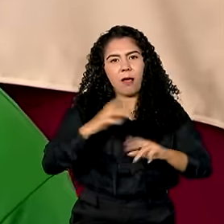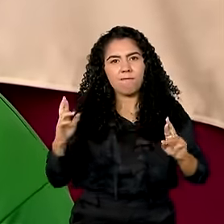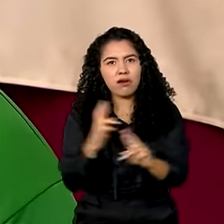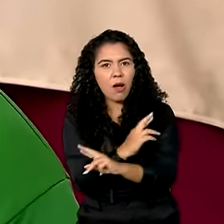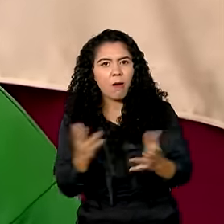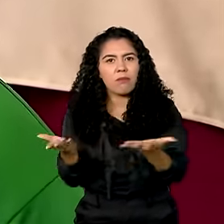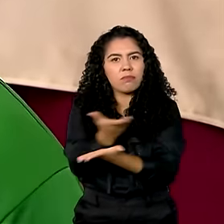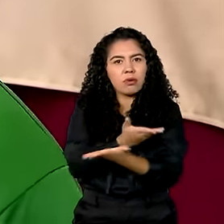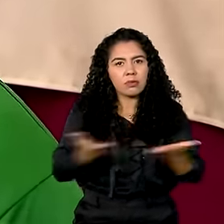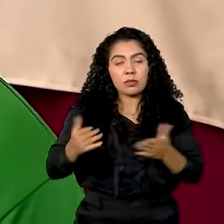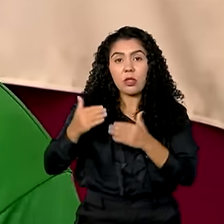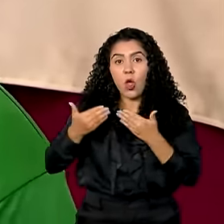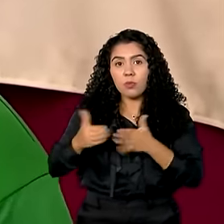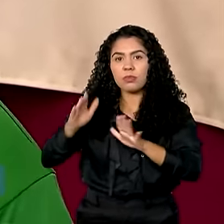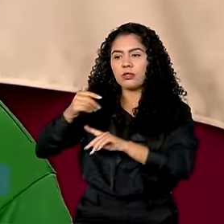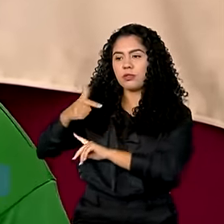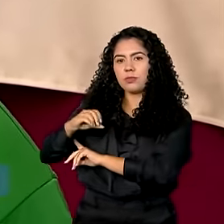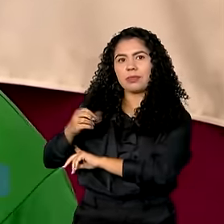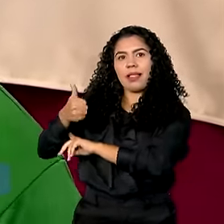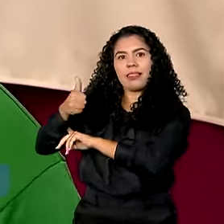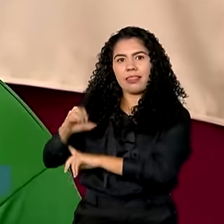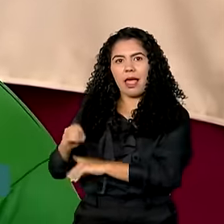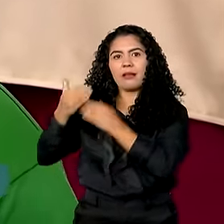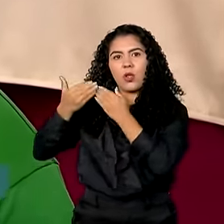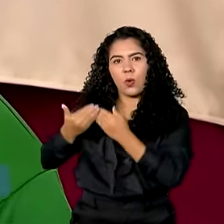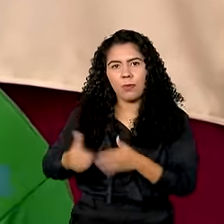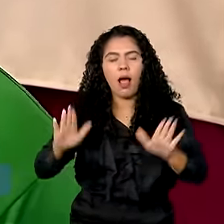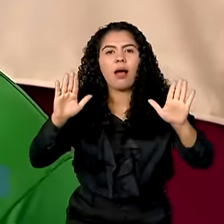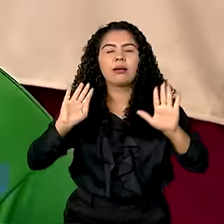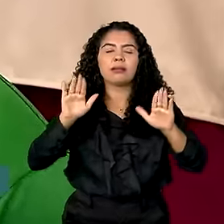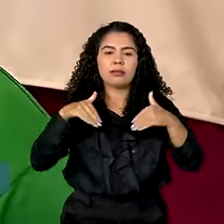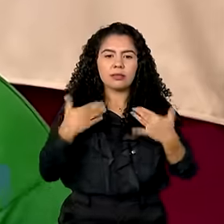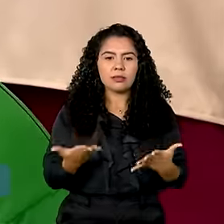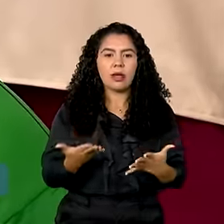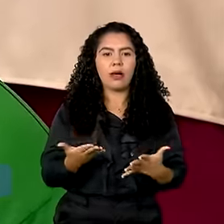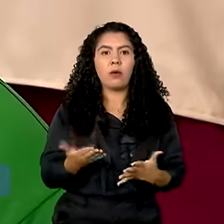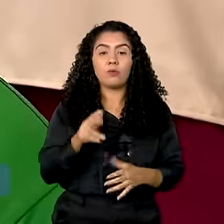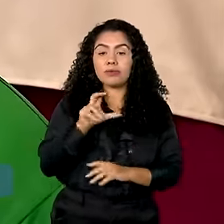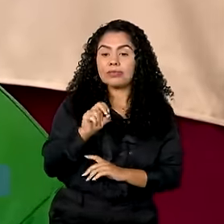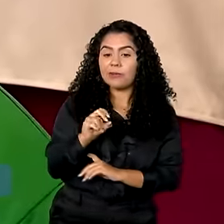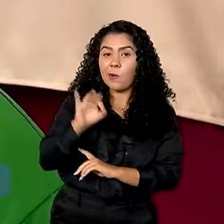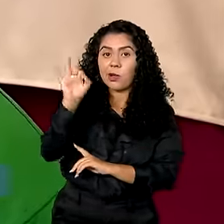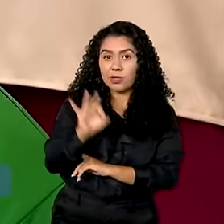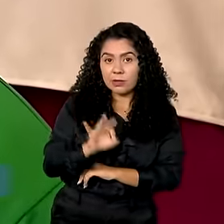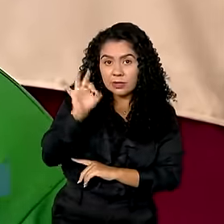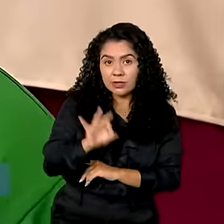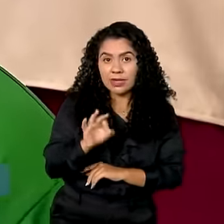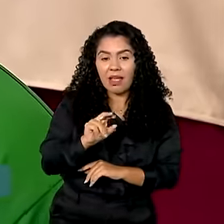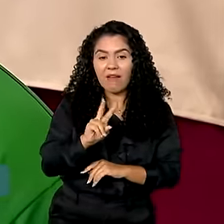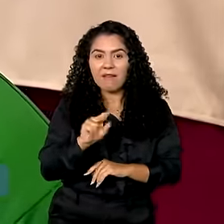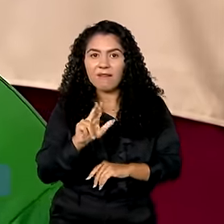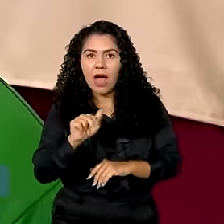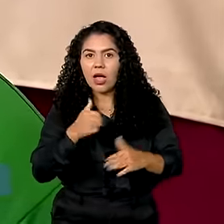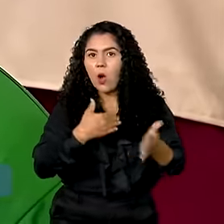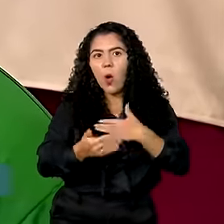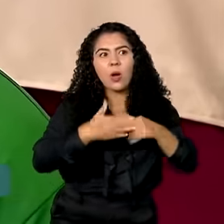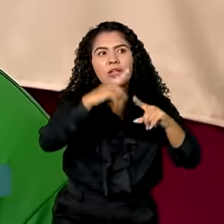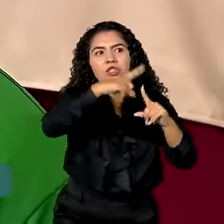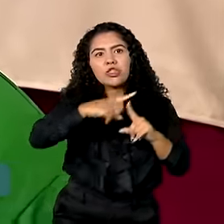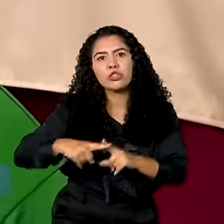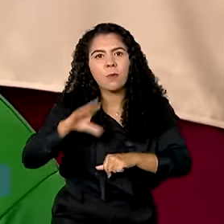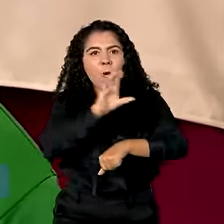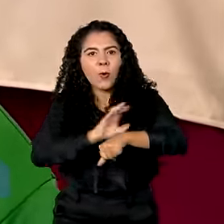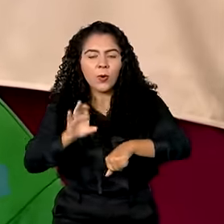ativo o projeto dos cursos binacionais. Então, 50% das vagas de qualquer curso é